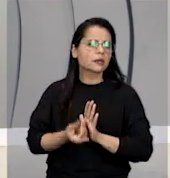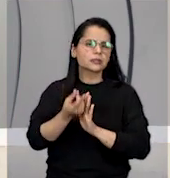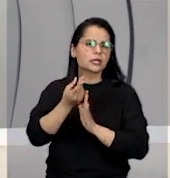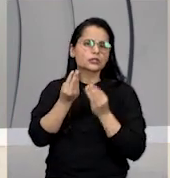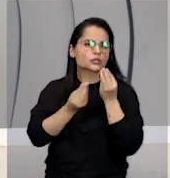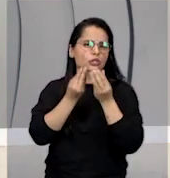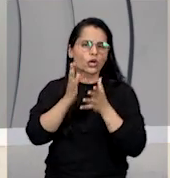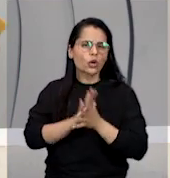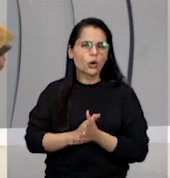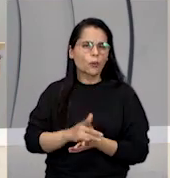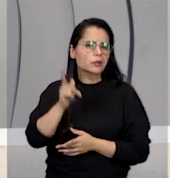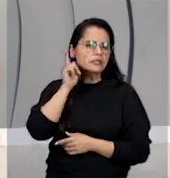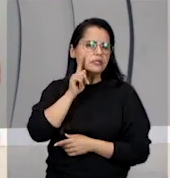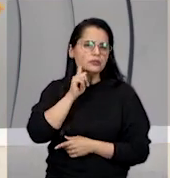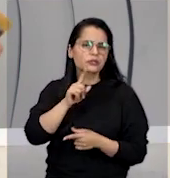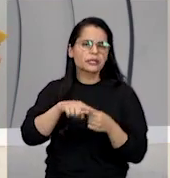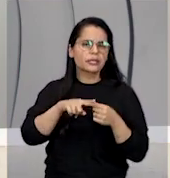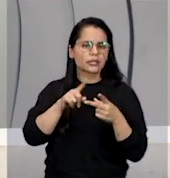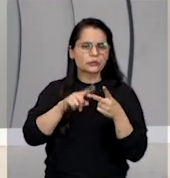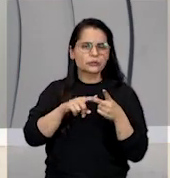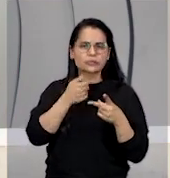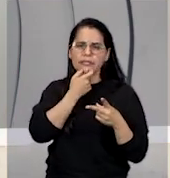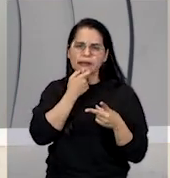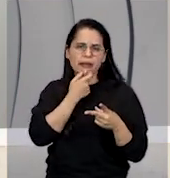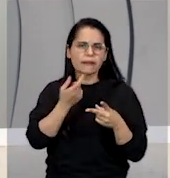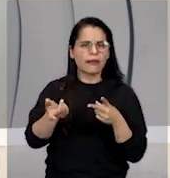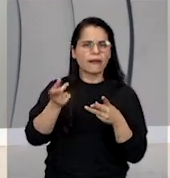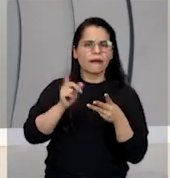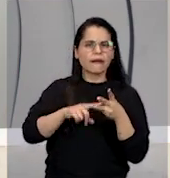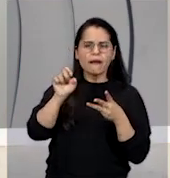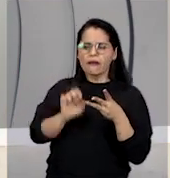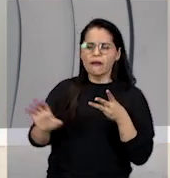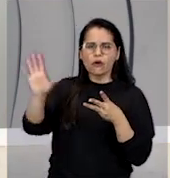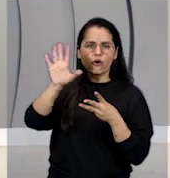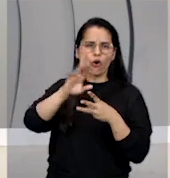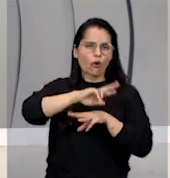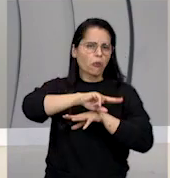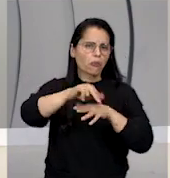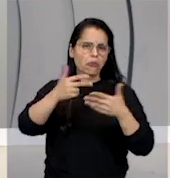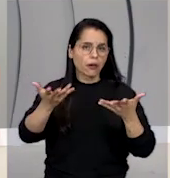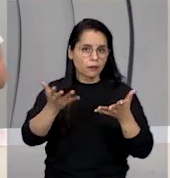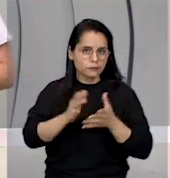Estados Unidos, Inglaterra, os países da Europa e por aí vai.